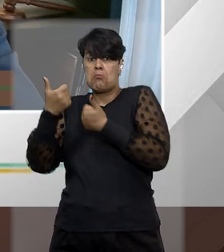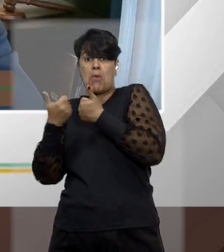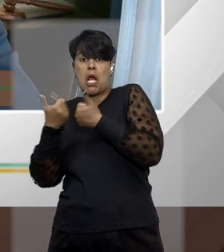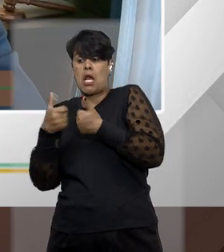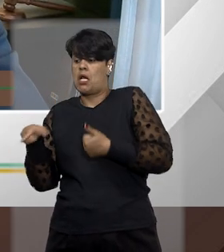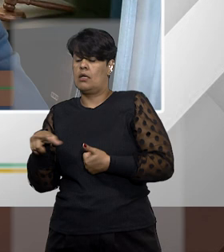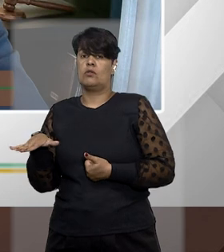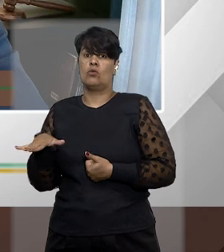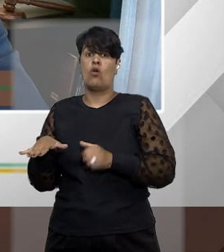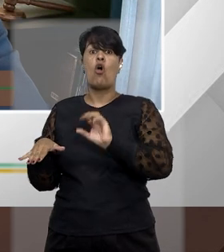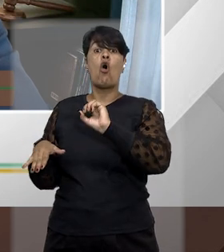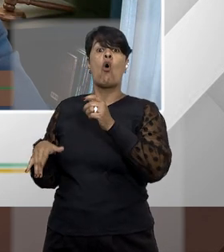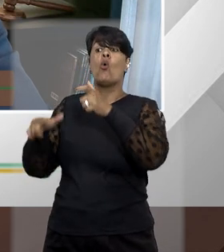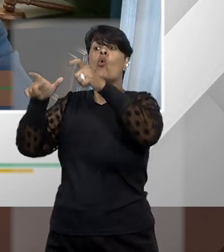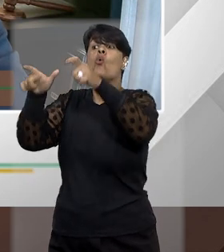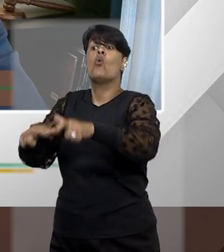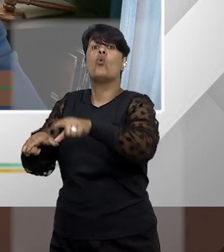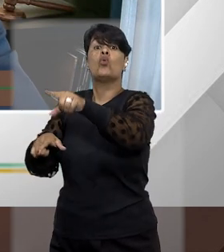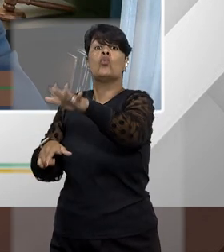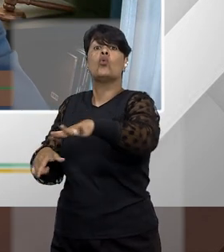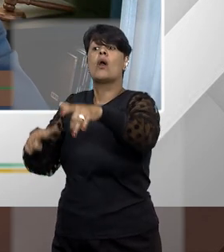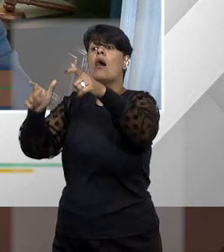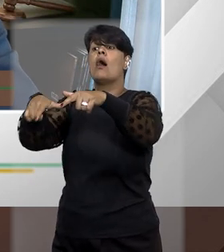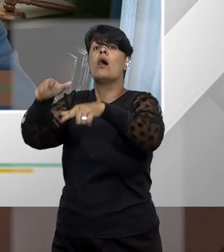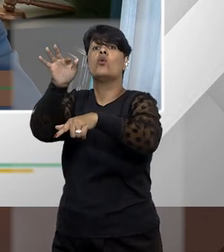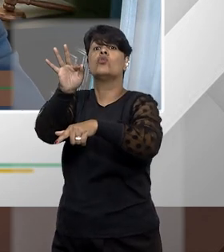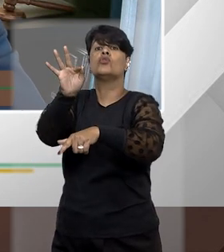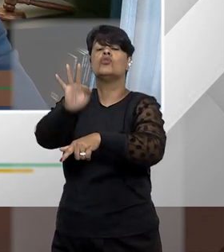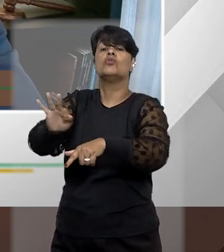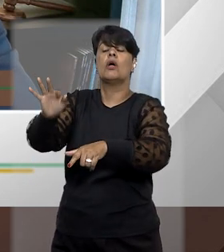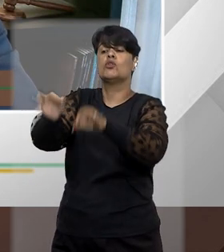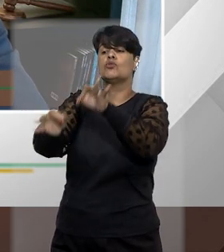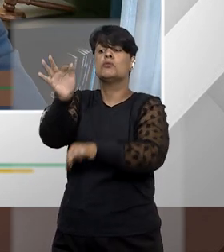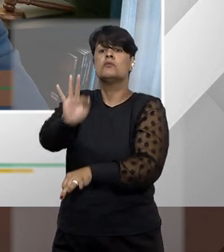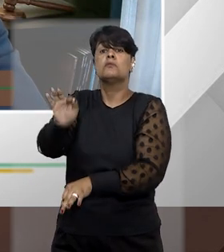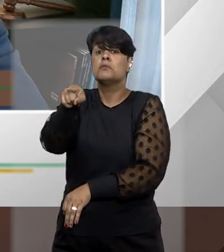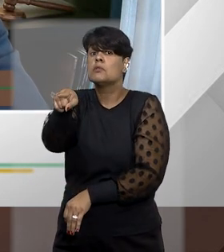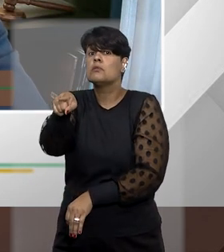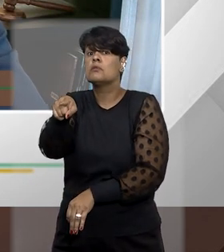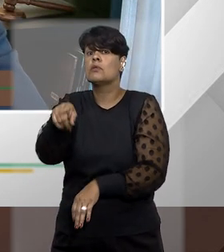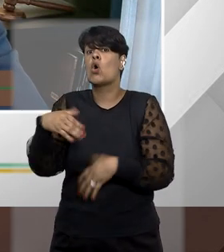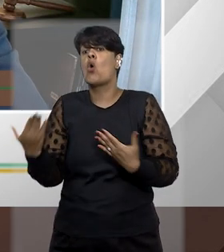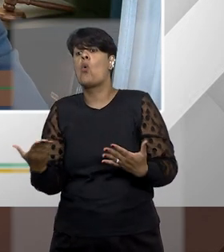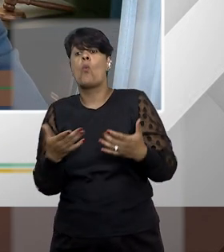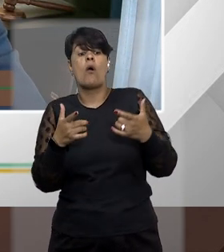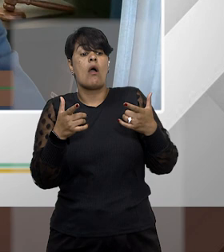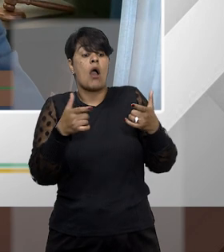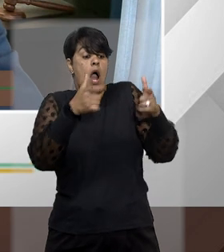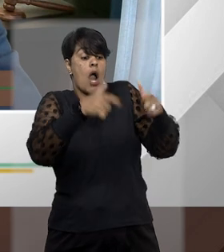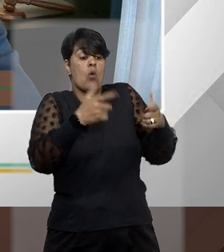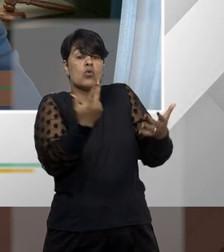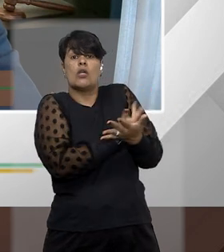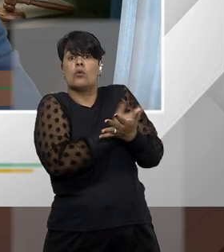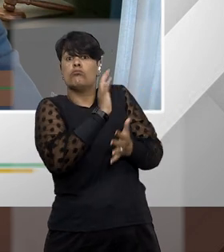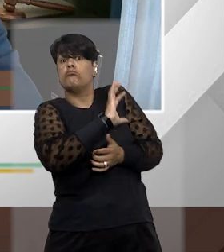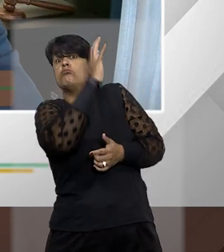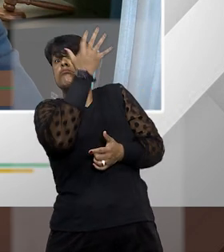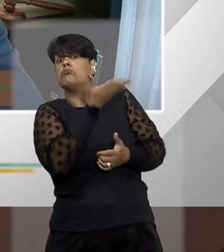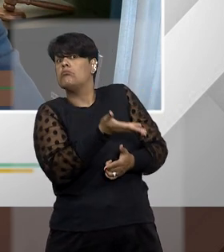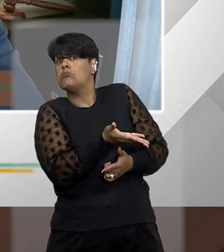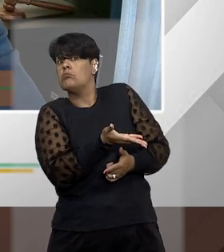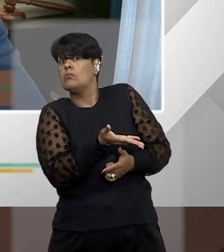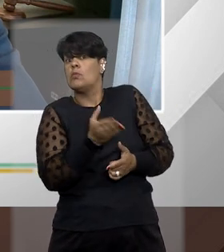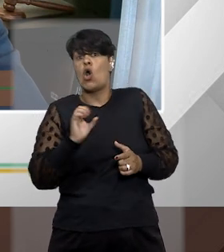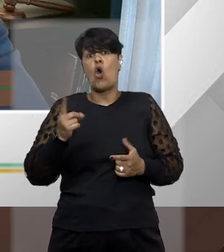propor onde ocorreu o fato ele pode propor onde se situa a coisa se tiver alguma coisa discutindo ou ele pode